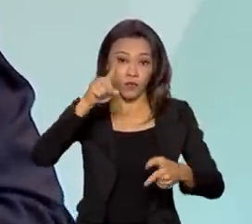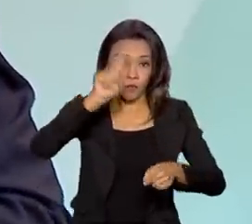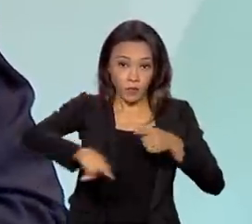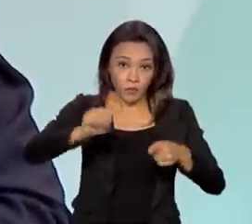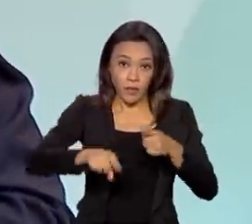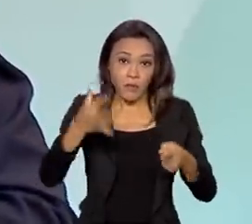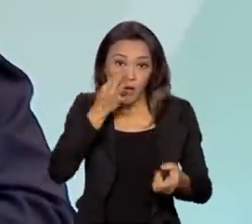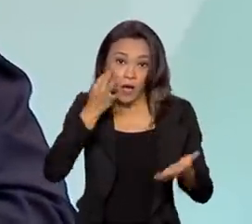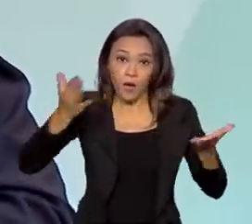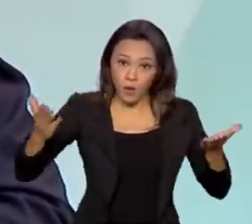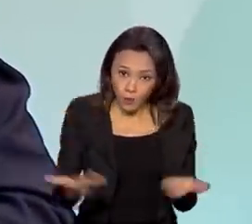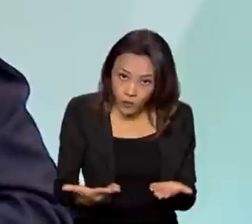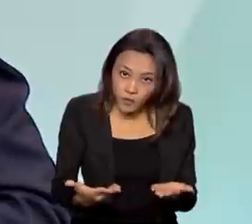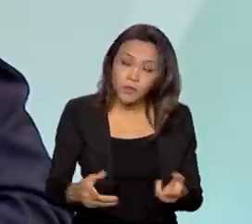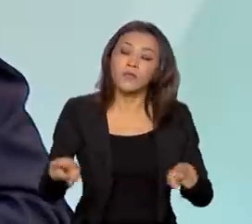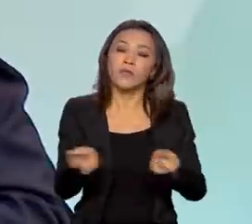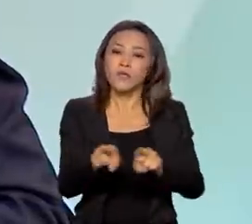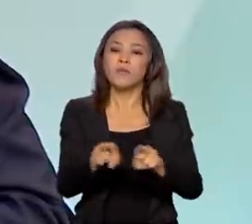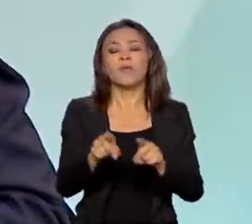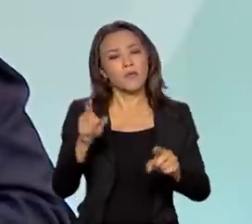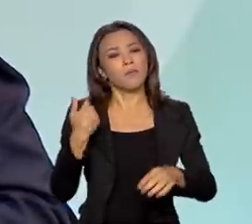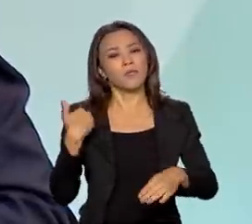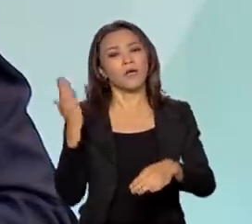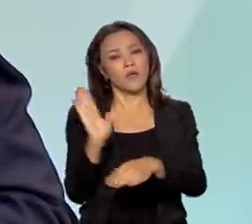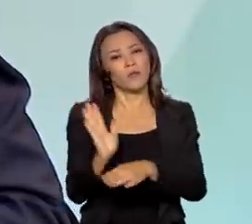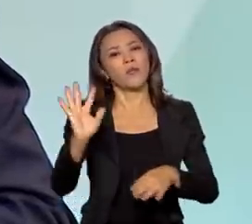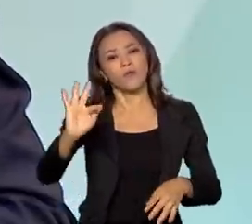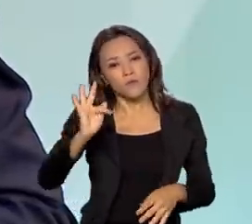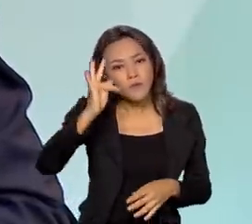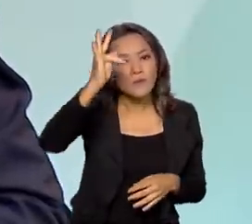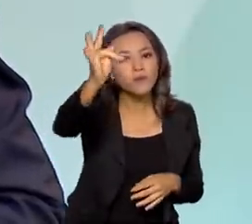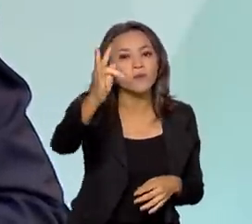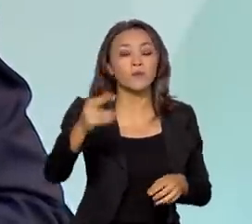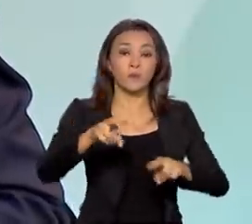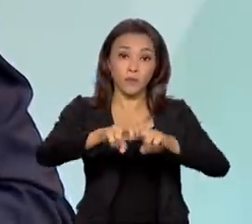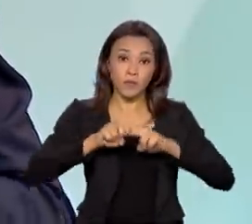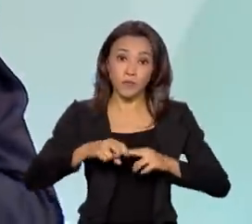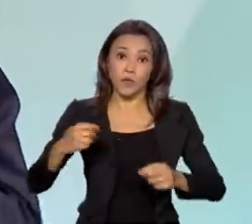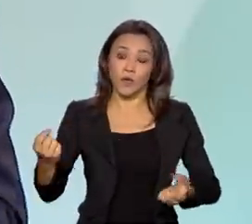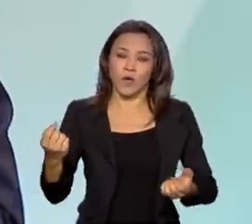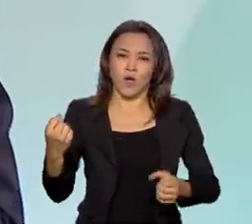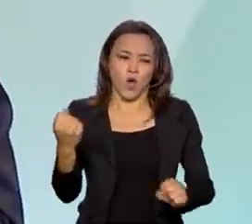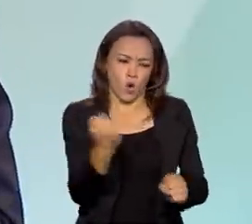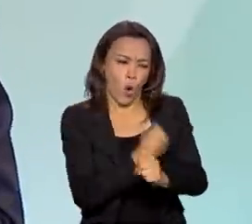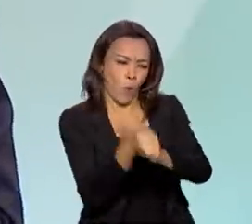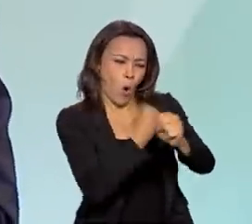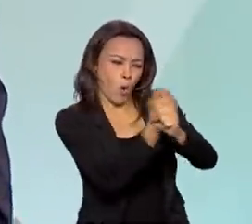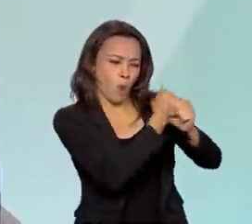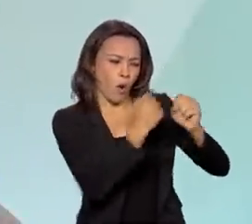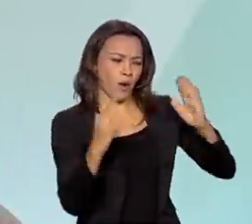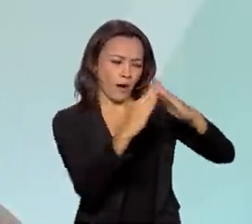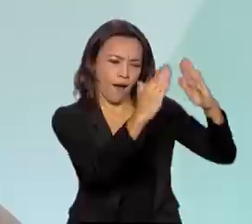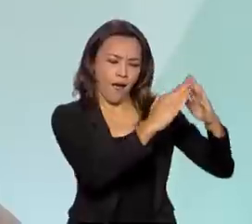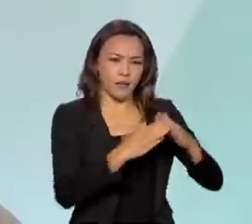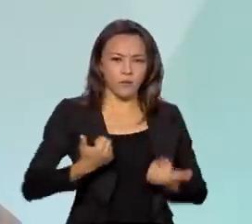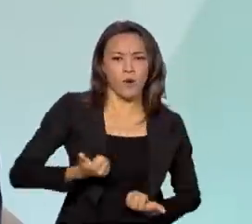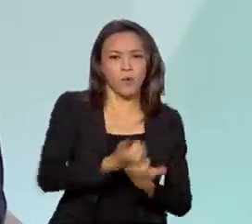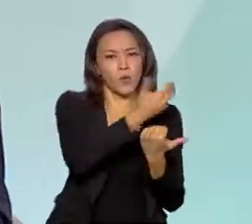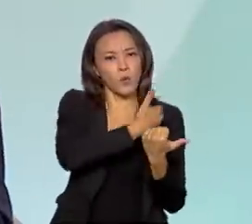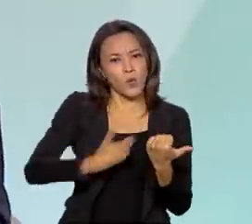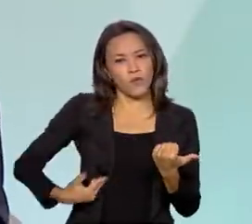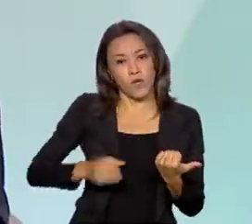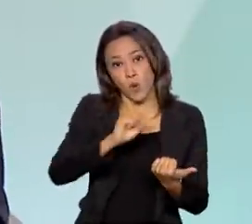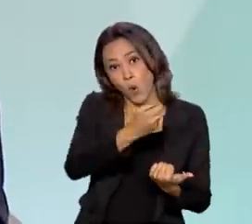condição de atendimento para o futuro. Por isso, produção habitacional, seja ela subsidiada ou financiada,